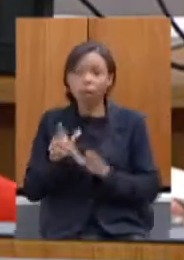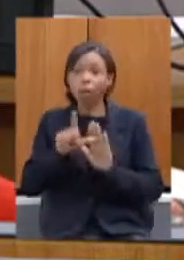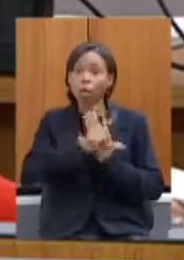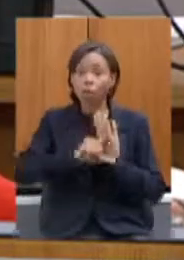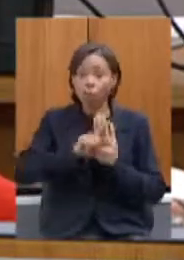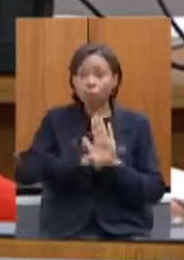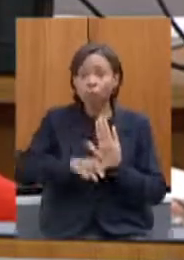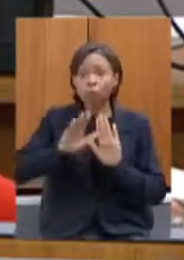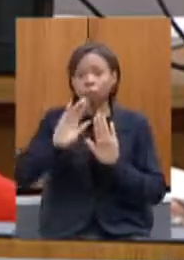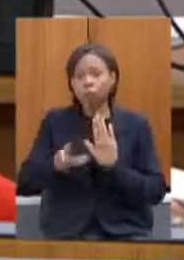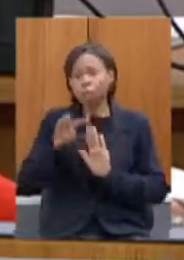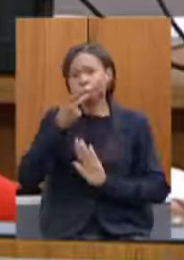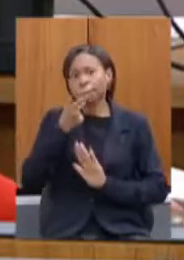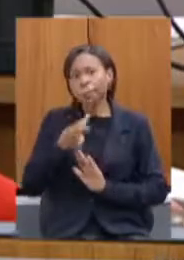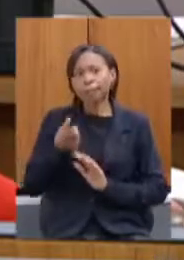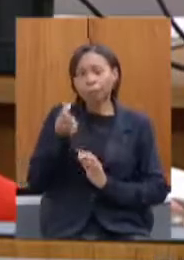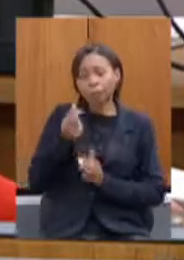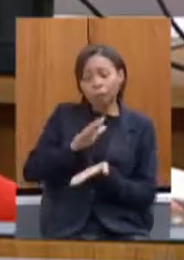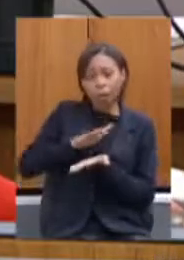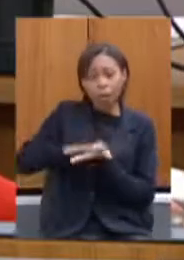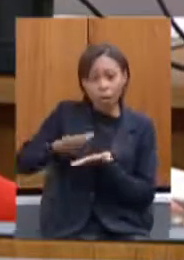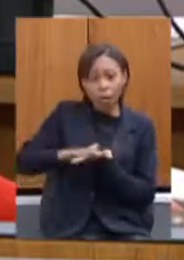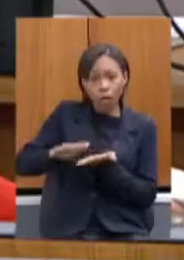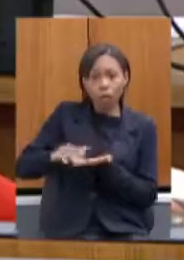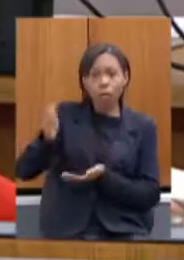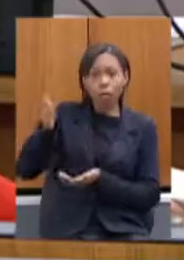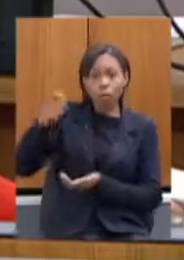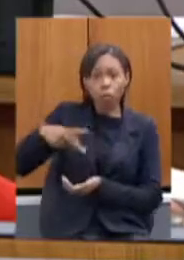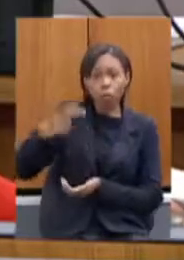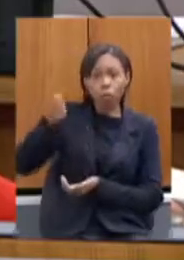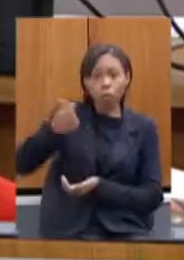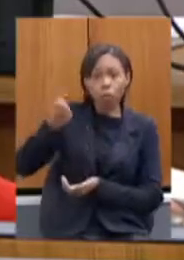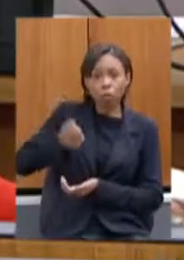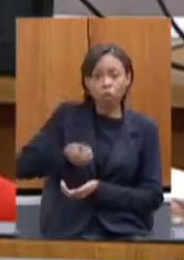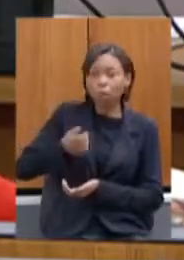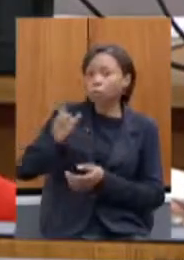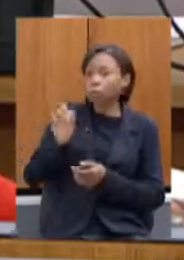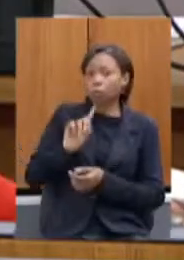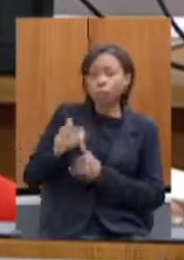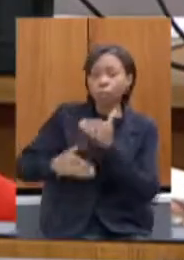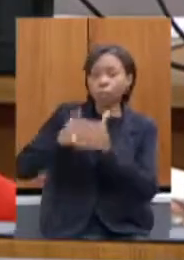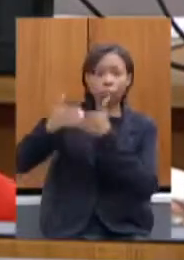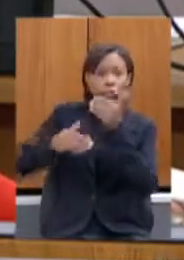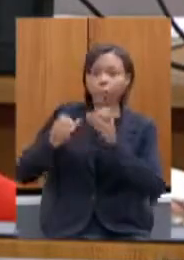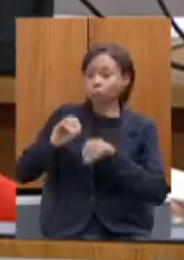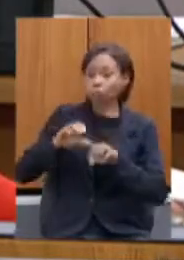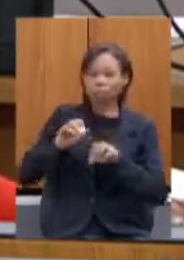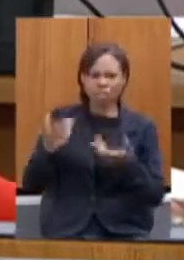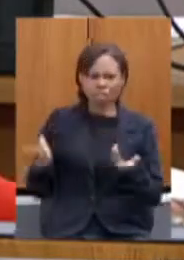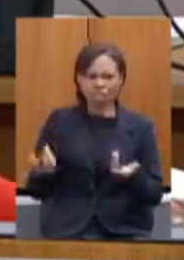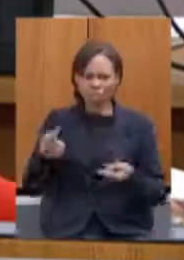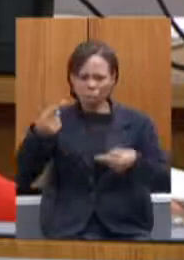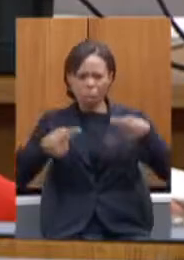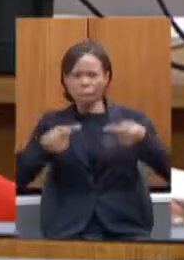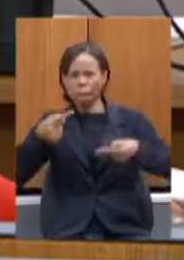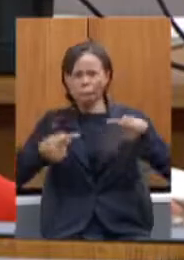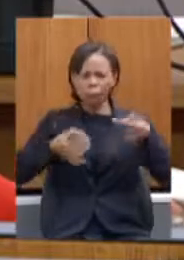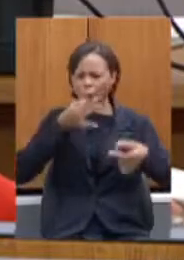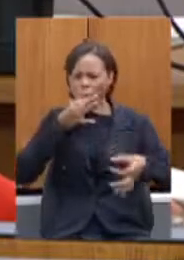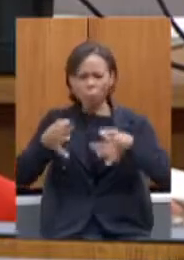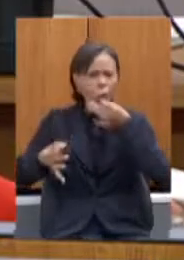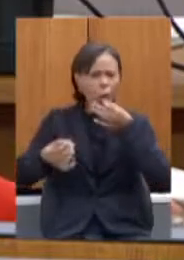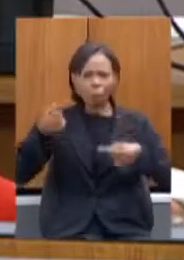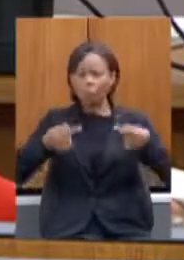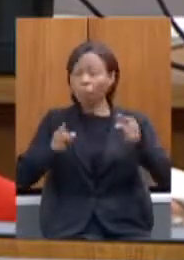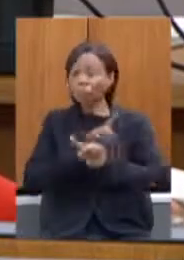dizendo que as despesas com aposentados e pensionistas não constituem manutenção e desenvolvimento do ensino não é um debate de opinião é um debate